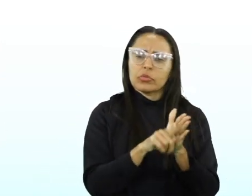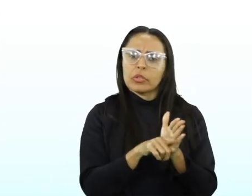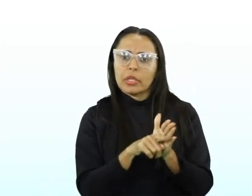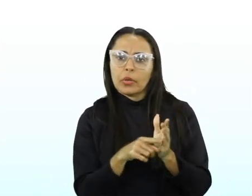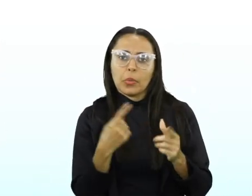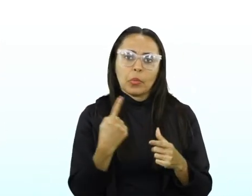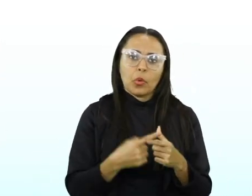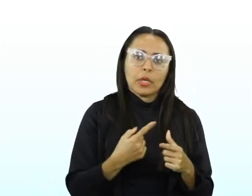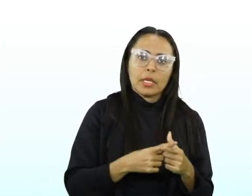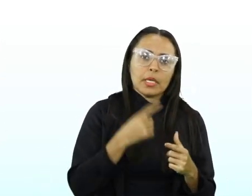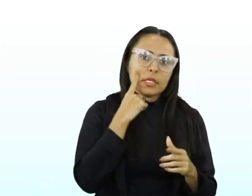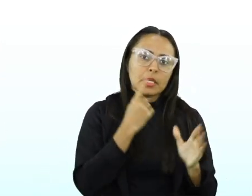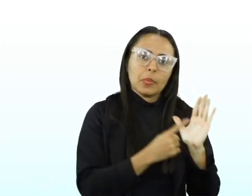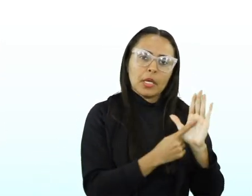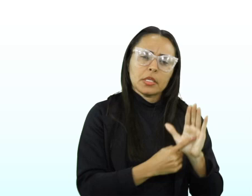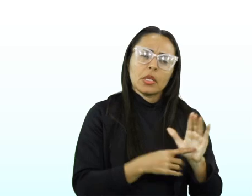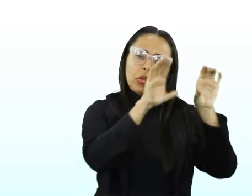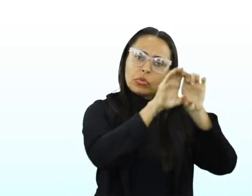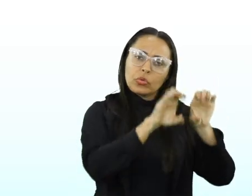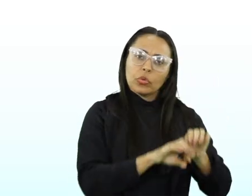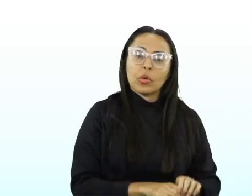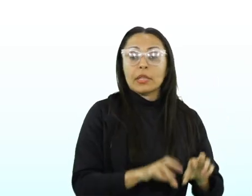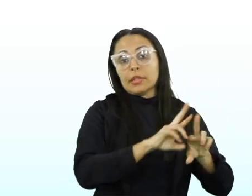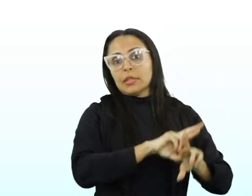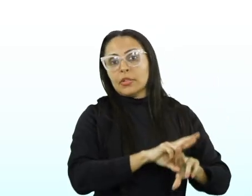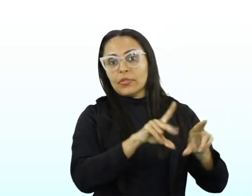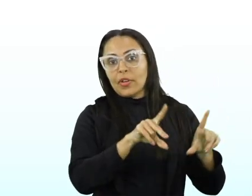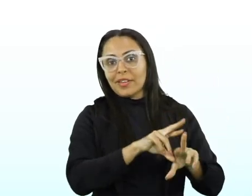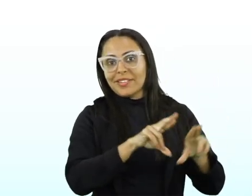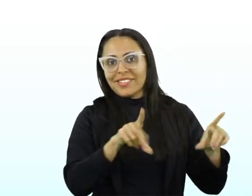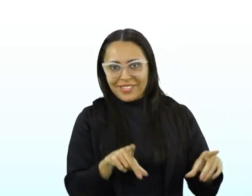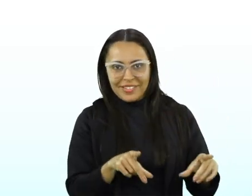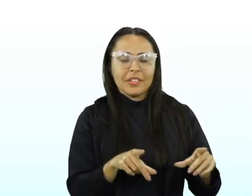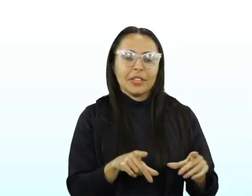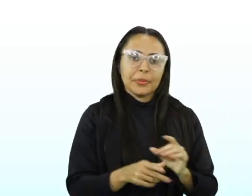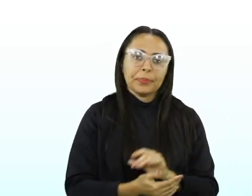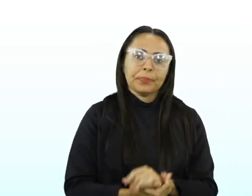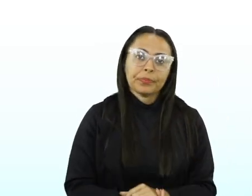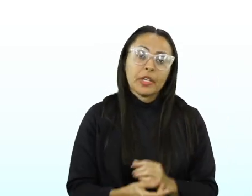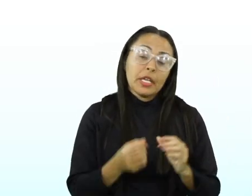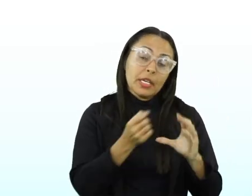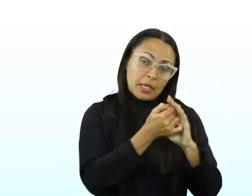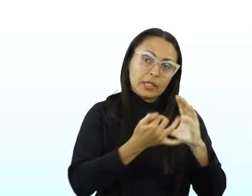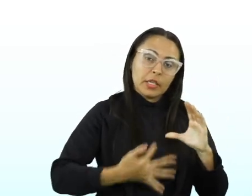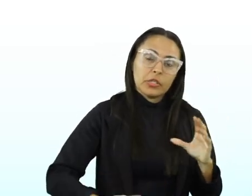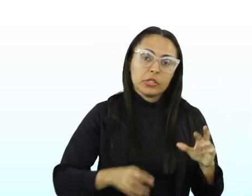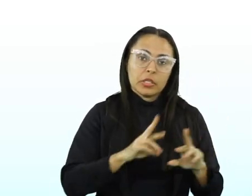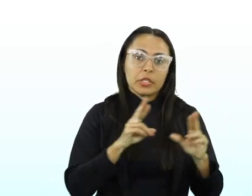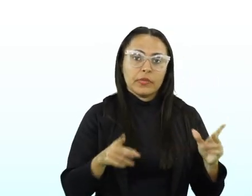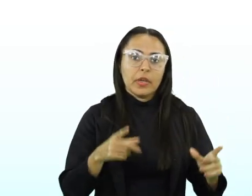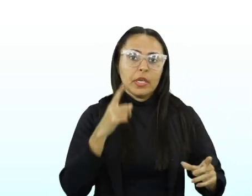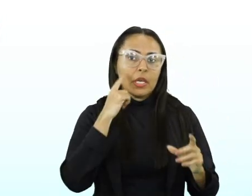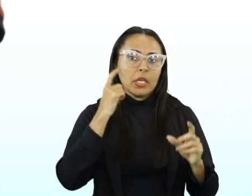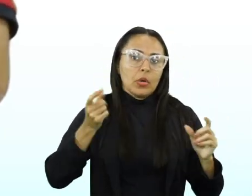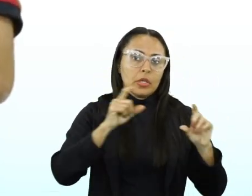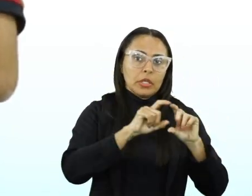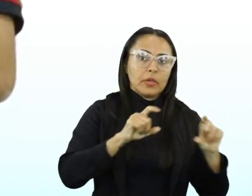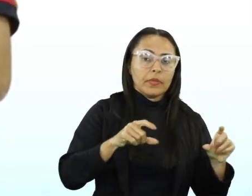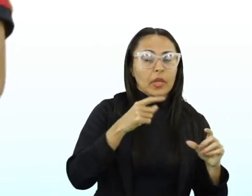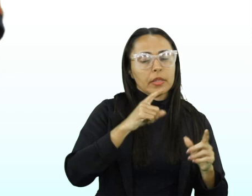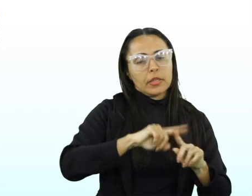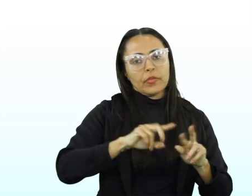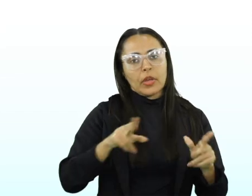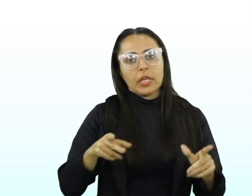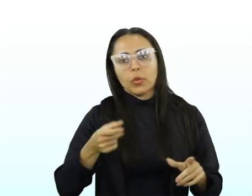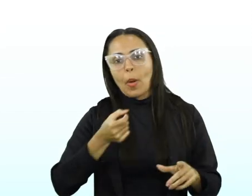porque eles apresentam estruturas diferentes, formatos diferentes e características diferentes. Por exemplo, uma tirinha é diferente de uma piada.